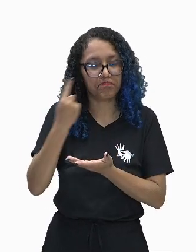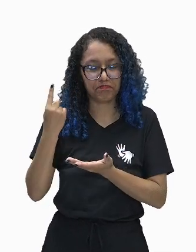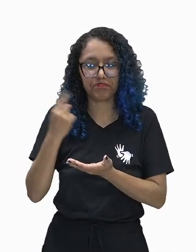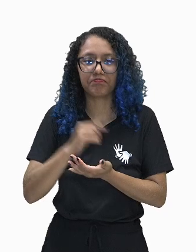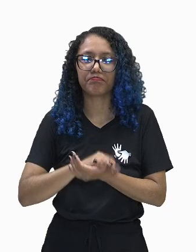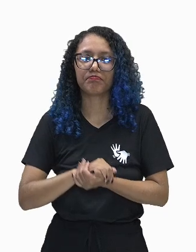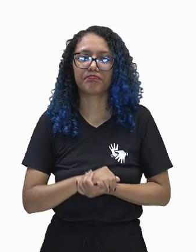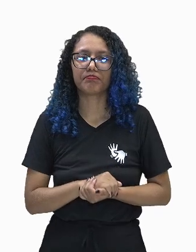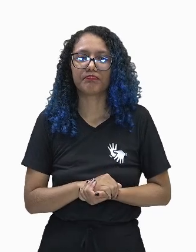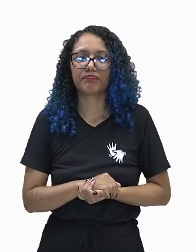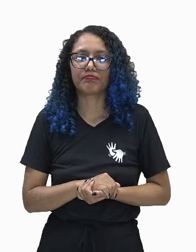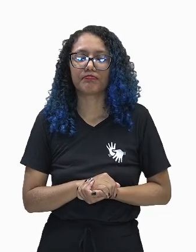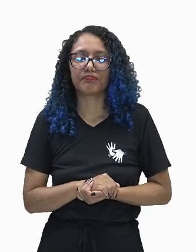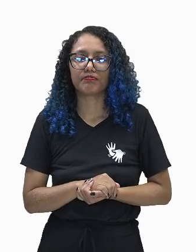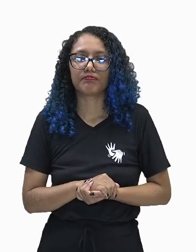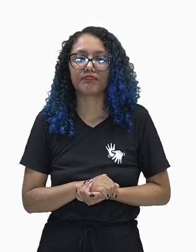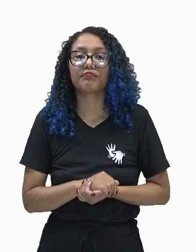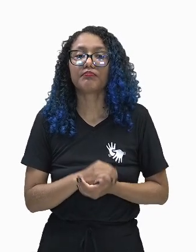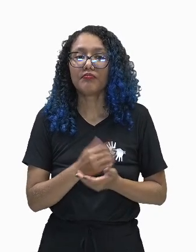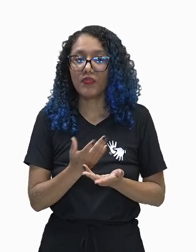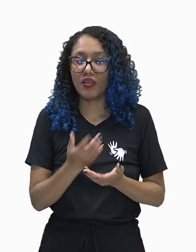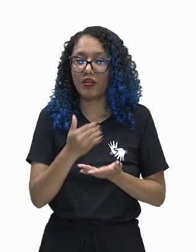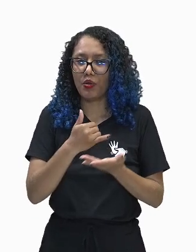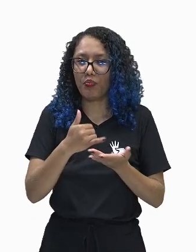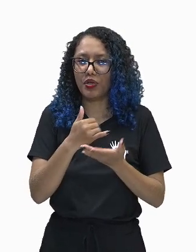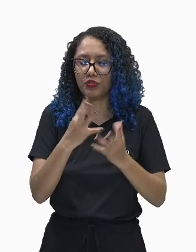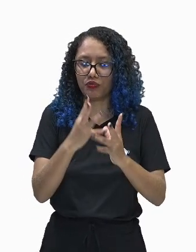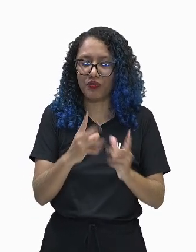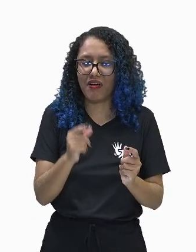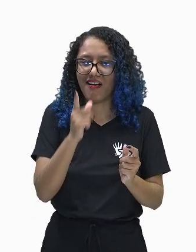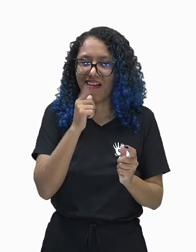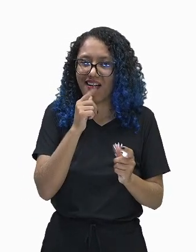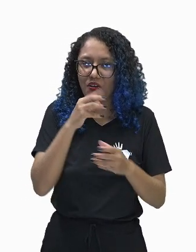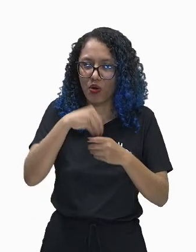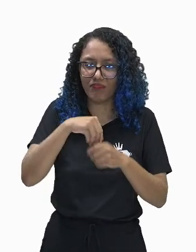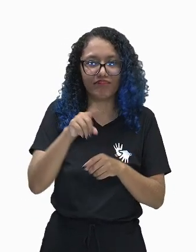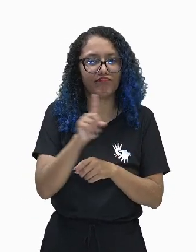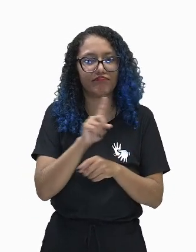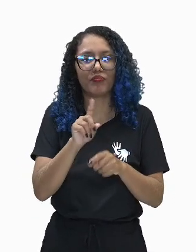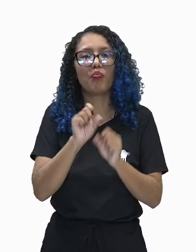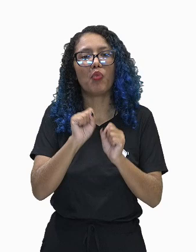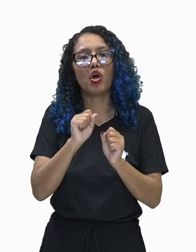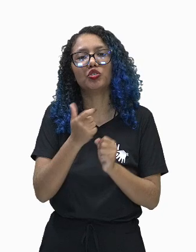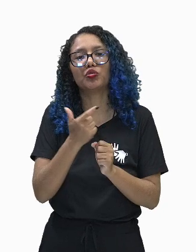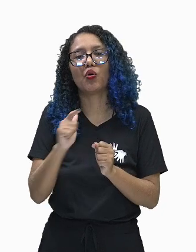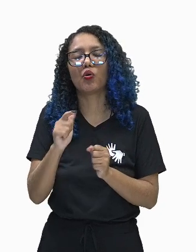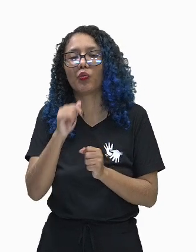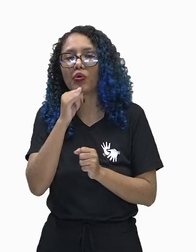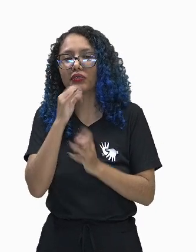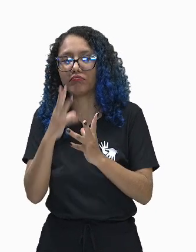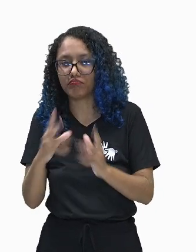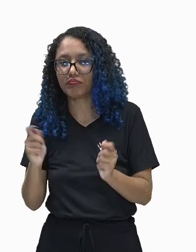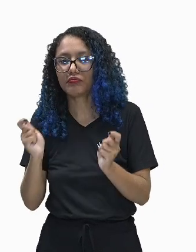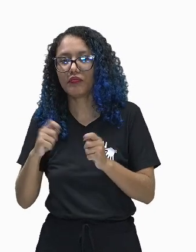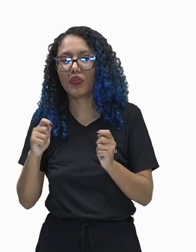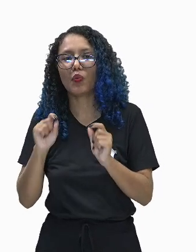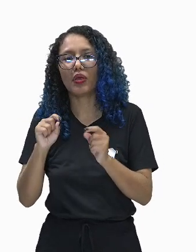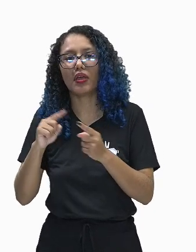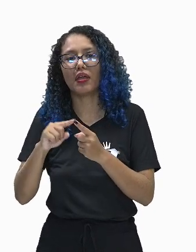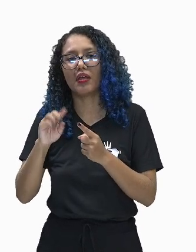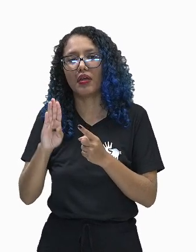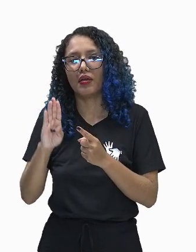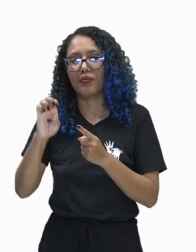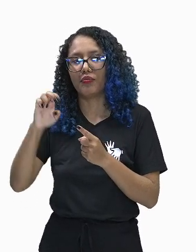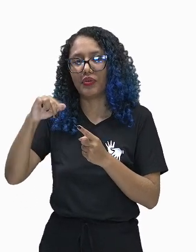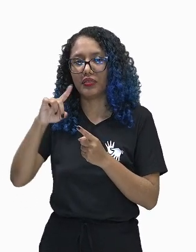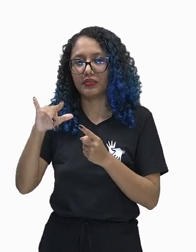Os lipídios, eles não são solúveis em água, mas se dissolvem em solventes orgânicos como benzina e éter, isso é uma característica